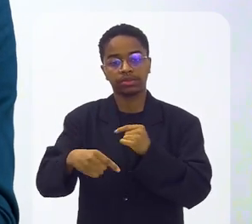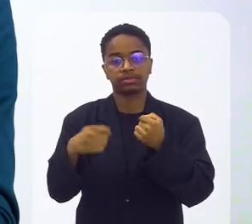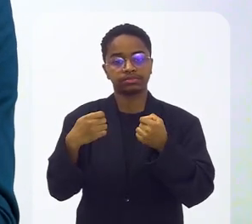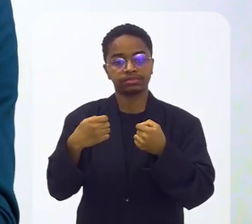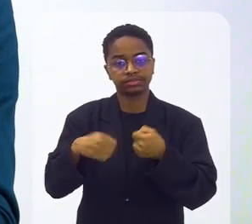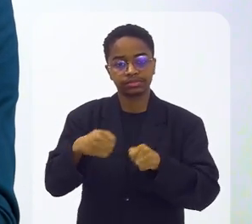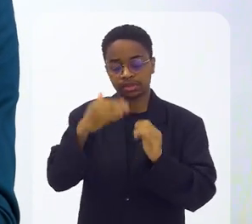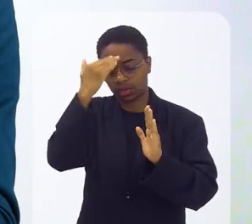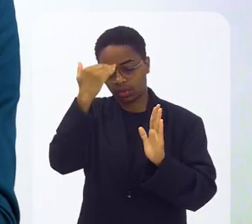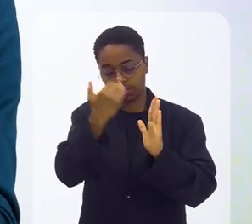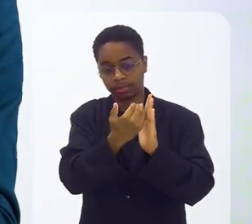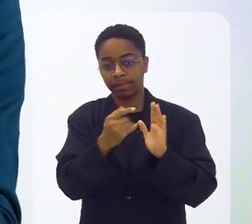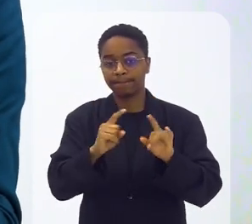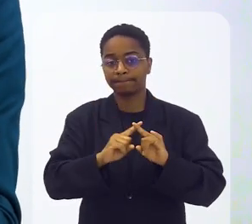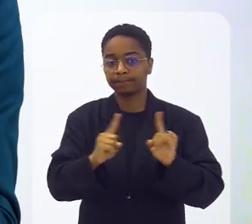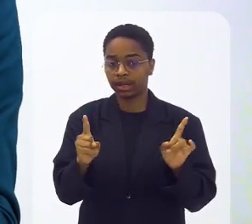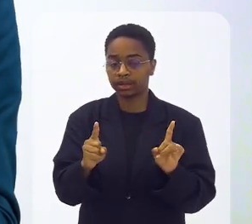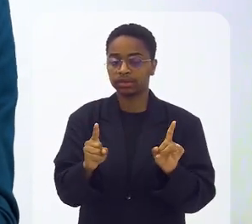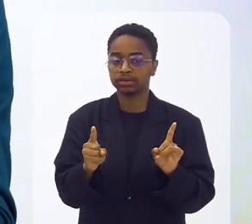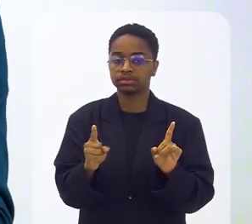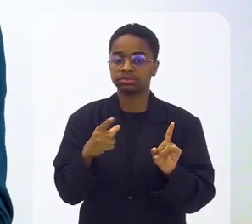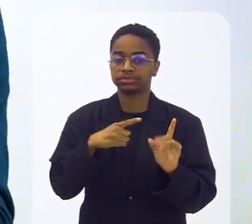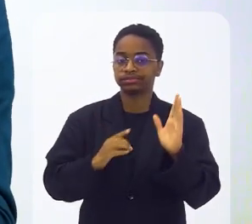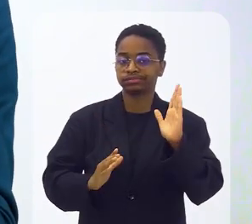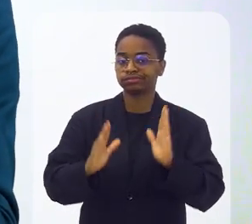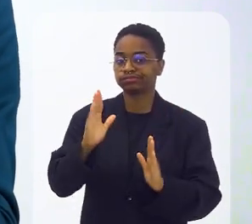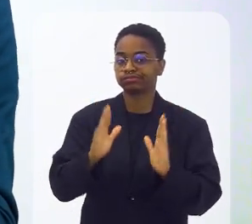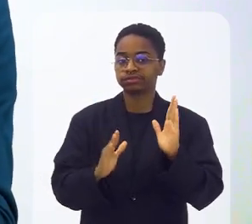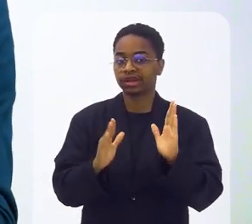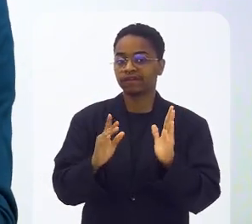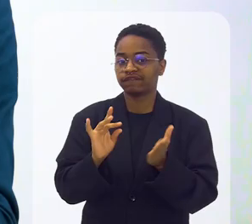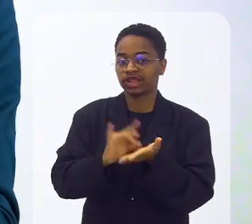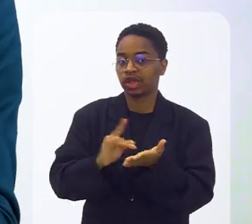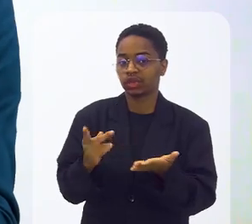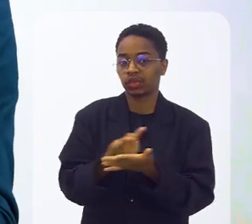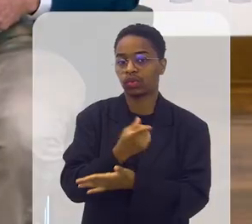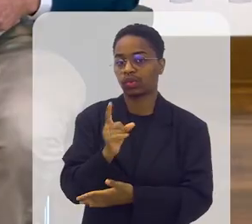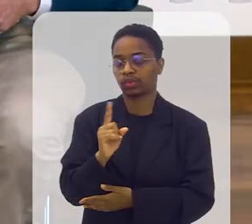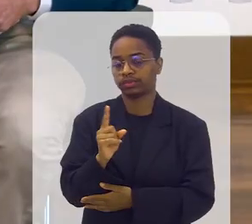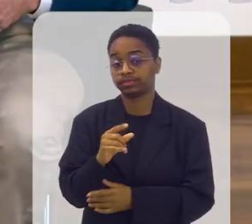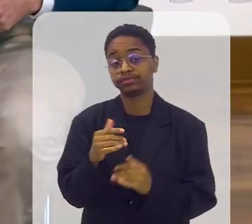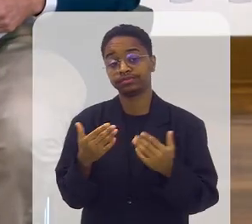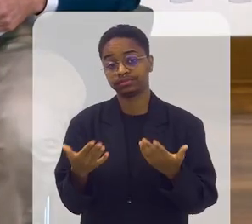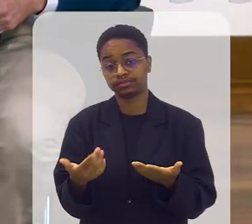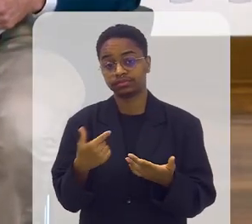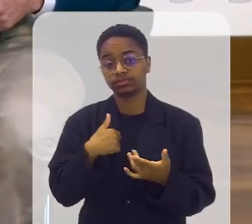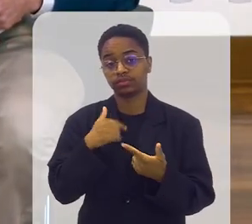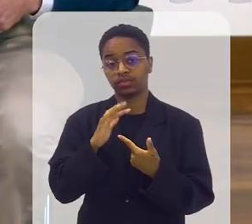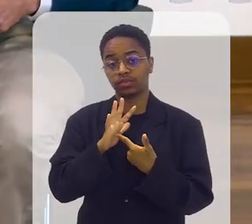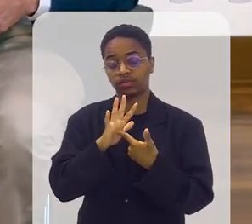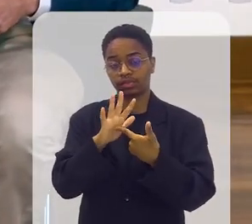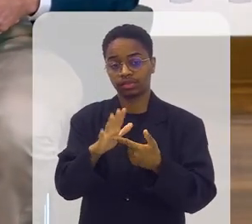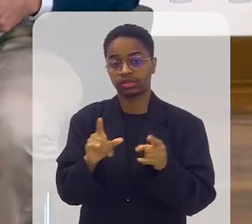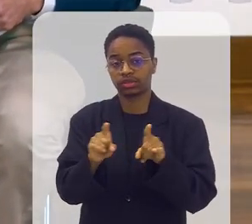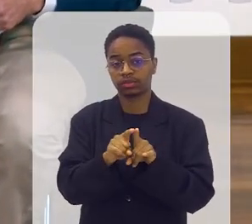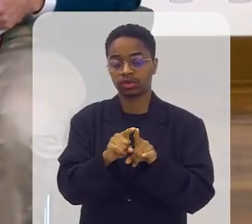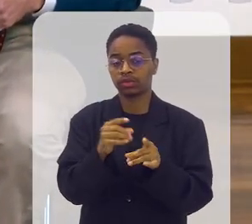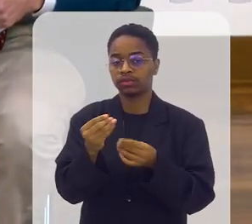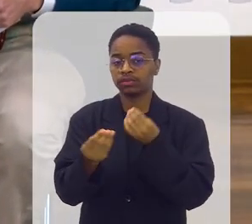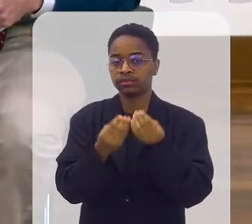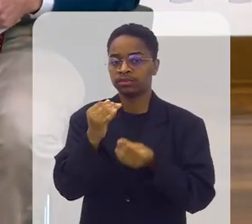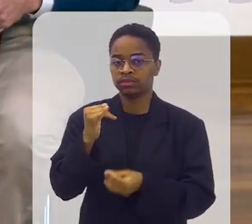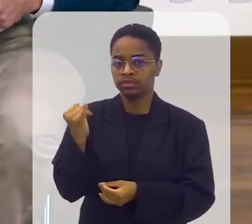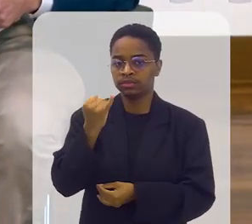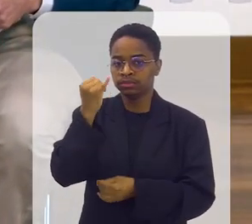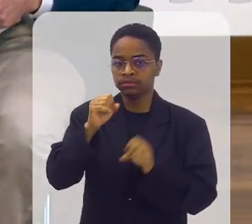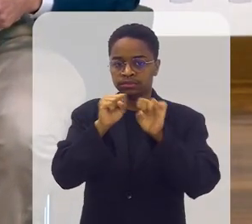possam ser cumpridas, mas que tem determinado momento que ela não se efetiva. E aí eu quero trazer a questão da